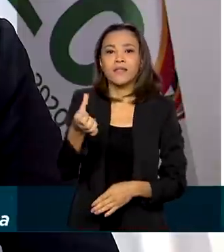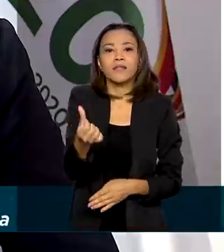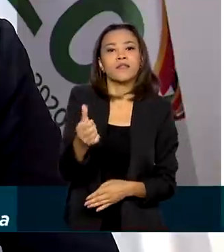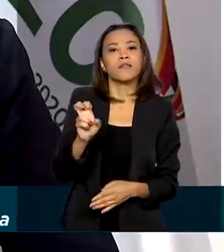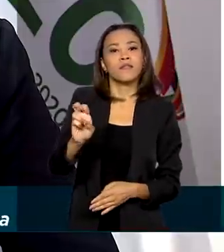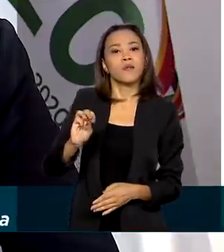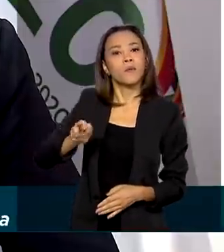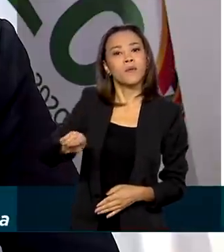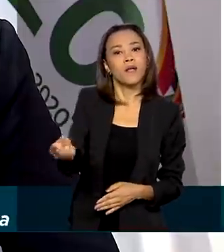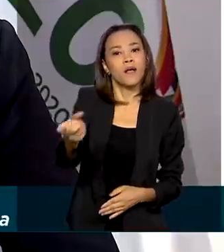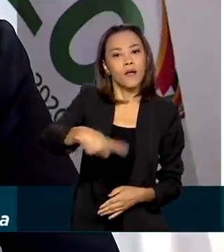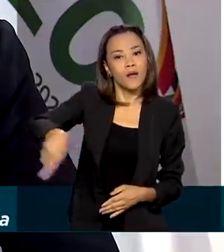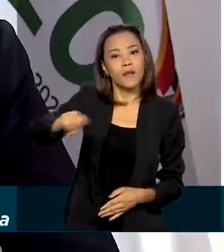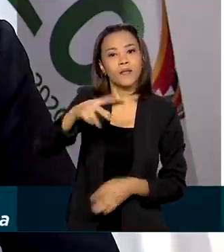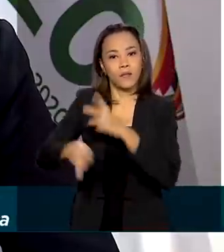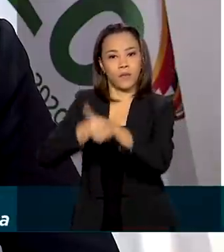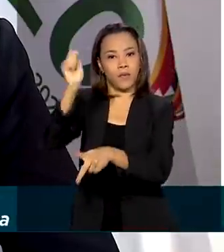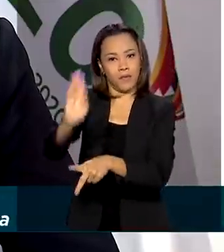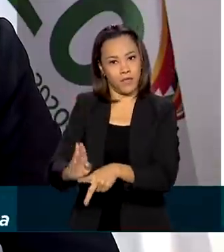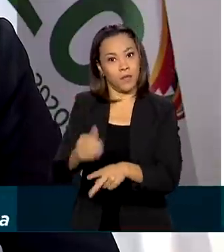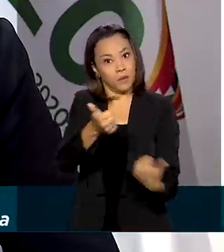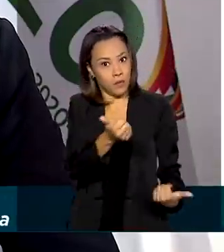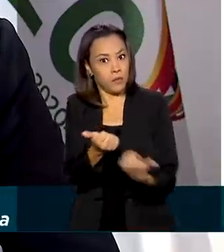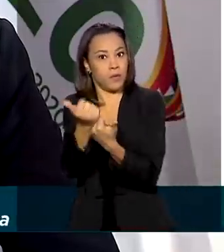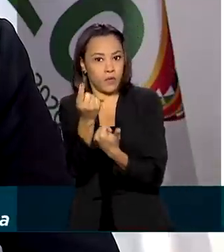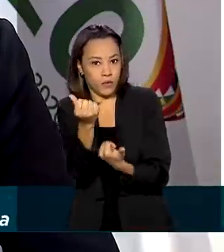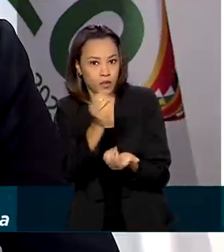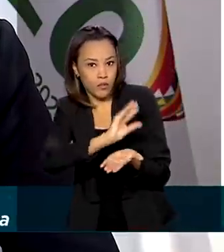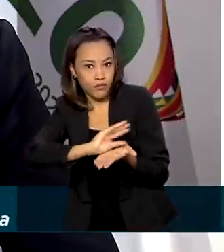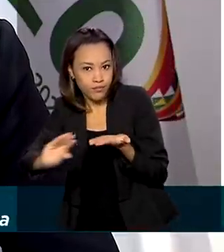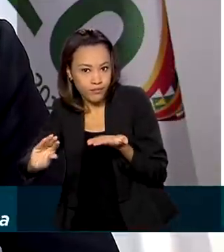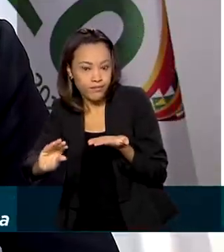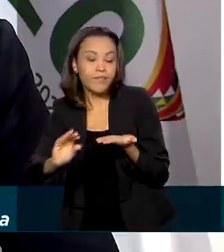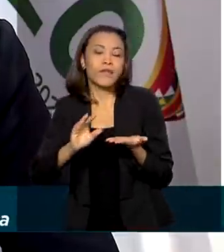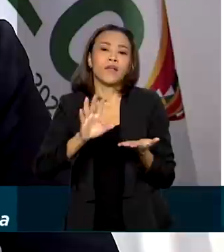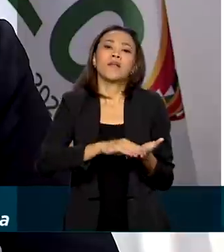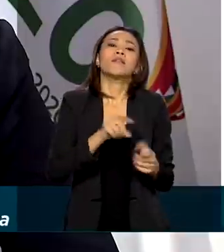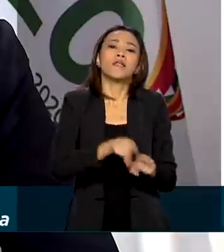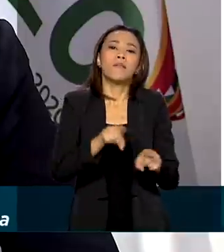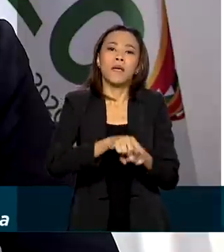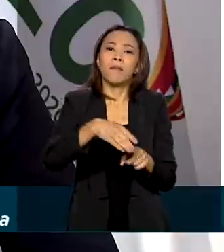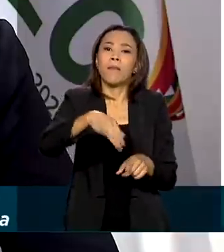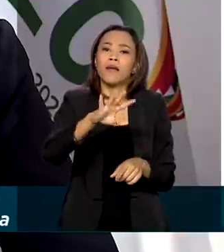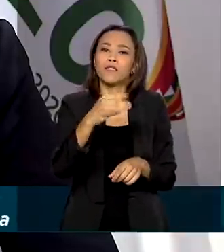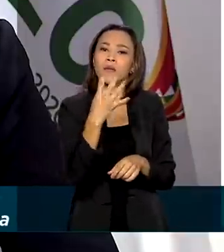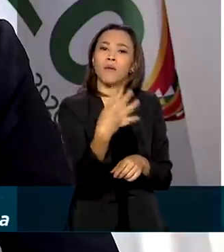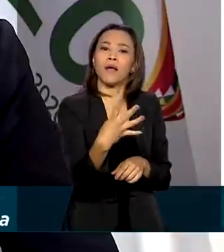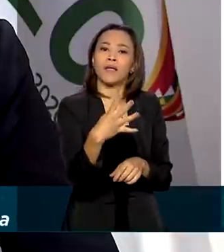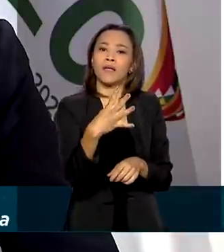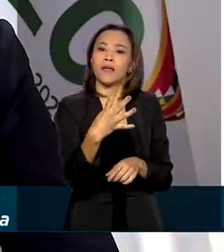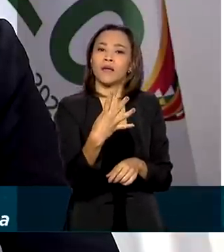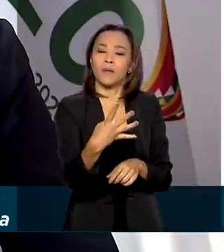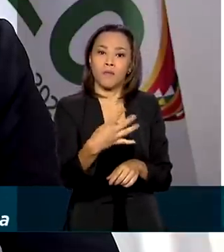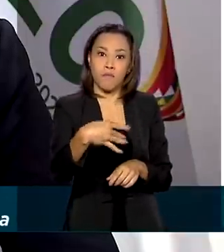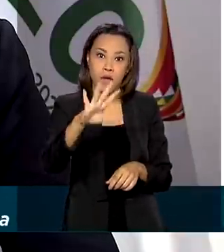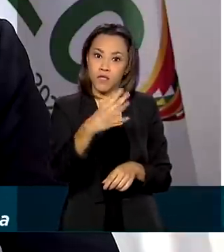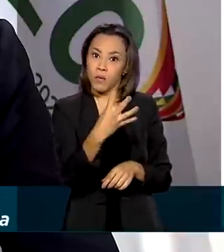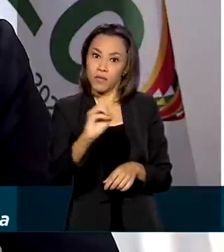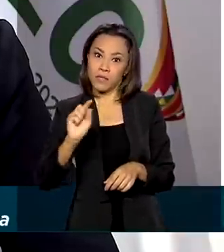com auxílio emergencial. Com socorro a mais de 400 mil pequenas e médias empresas,